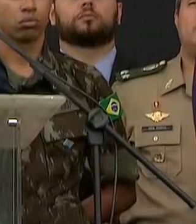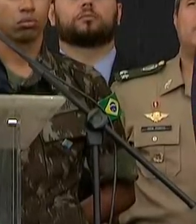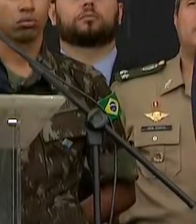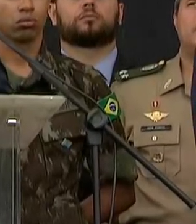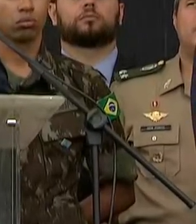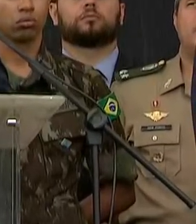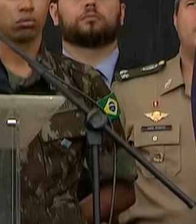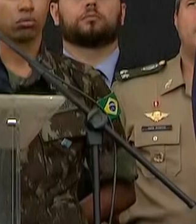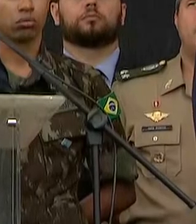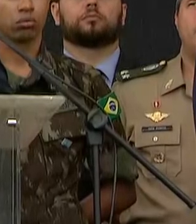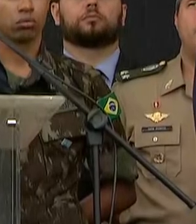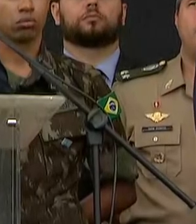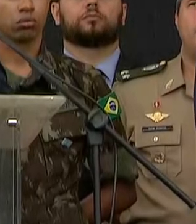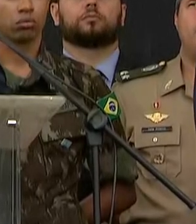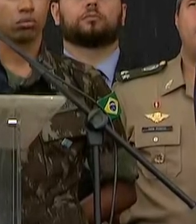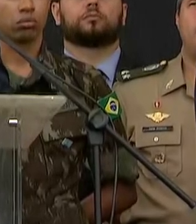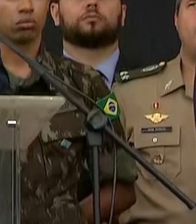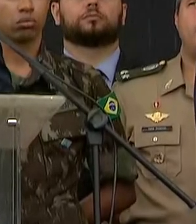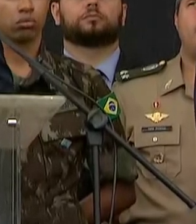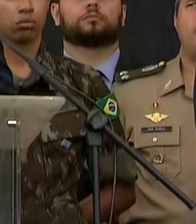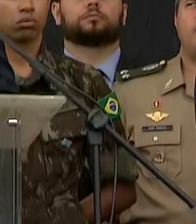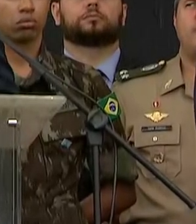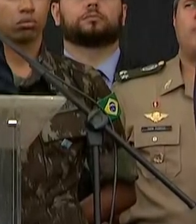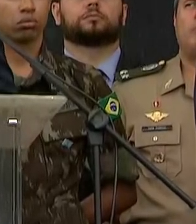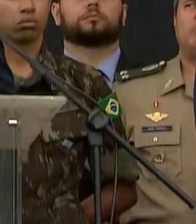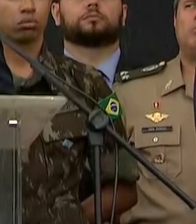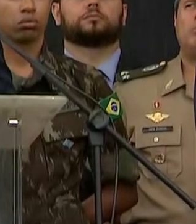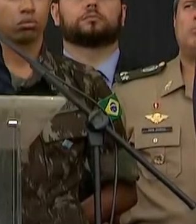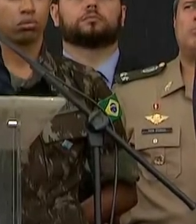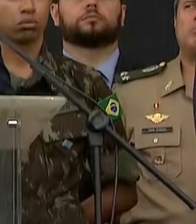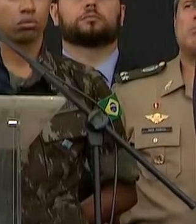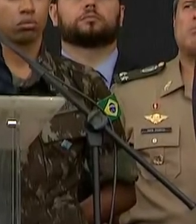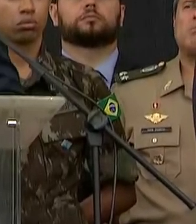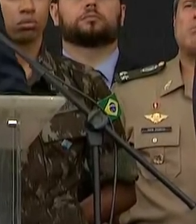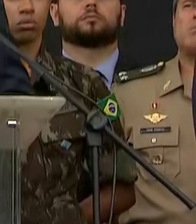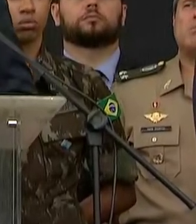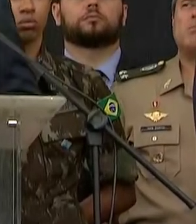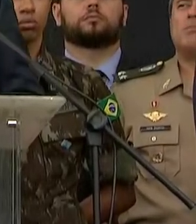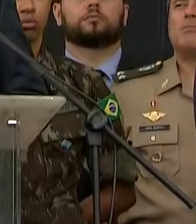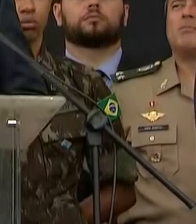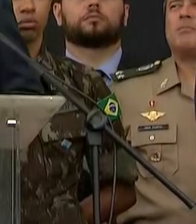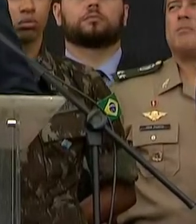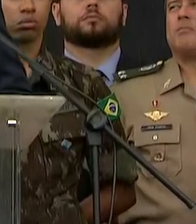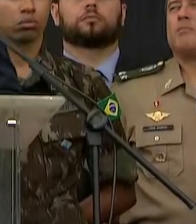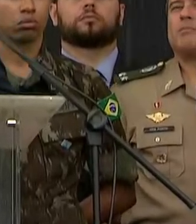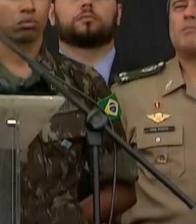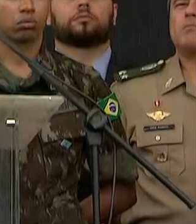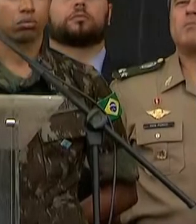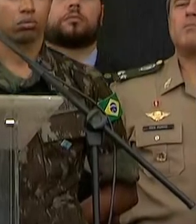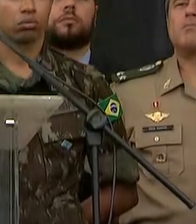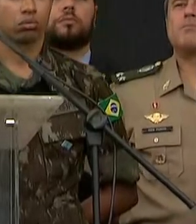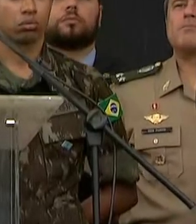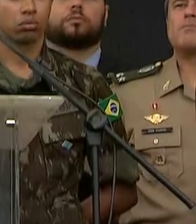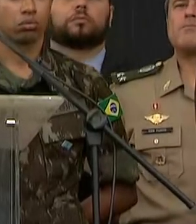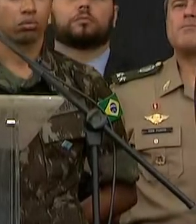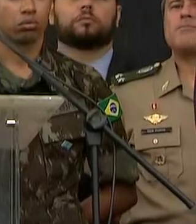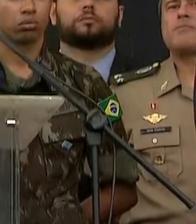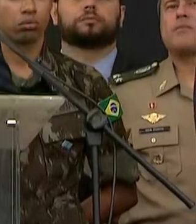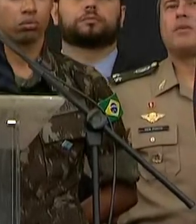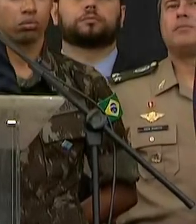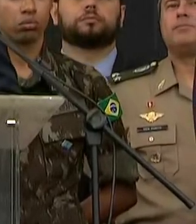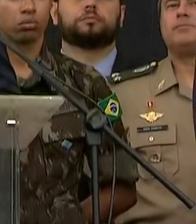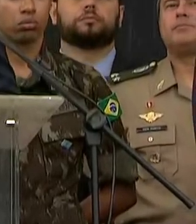pode estar à frente da necessidade de um país. Um jovem bem formado,